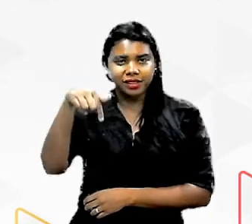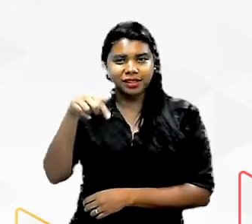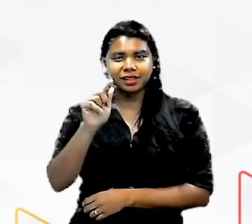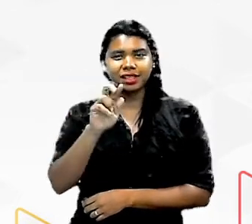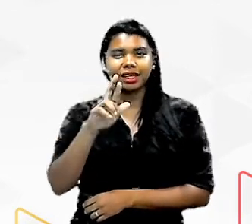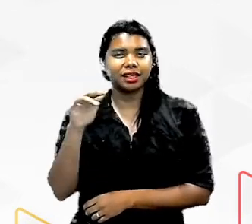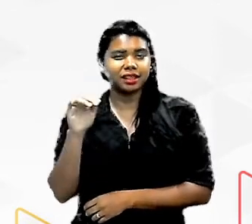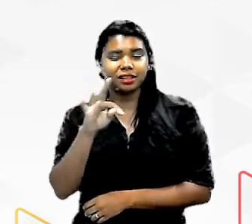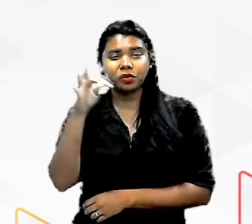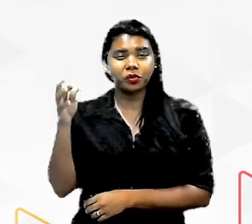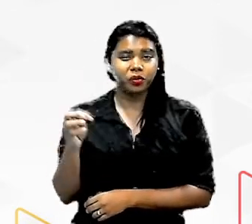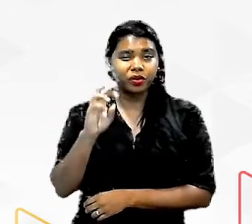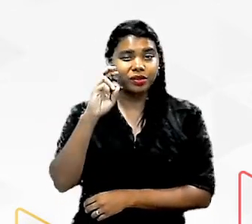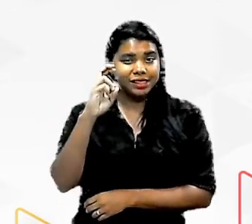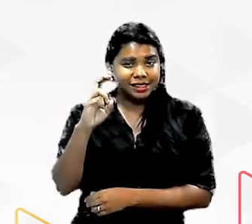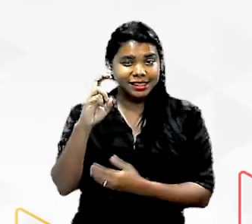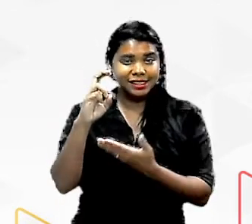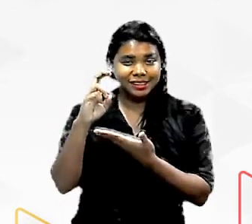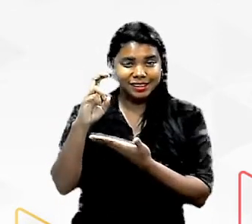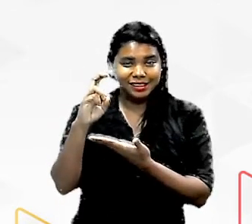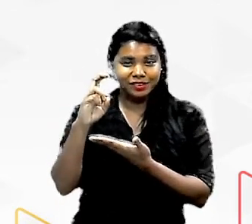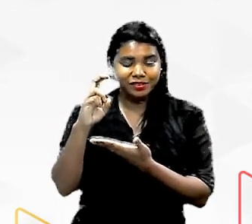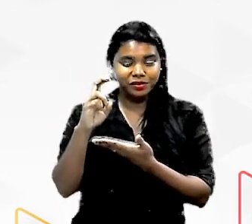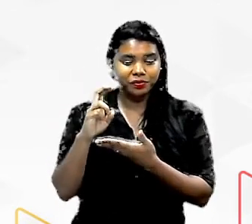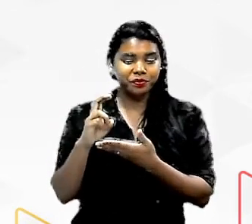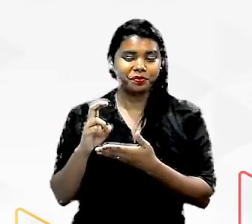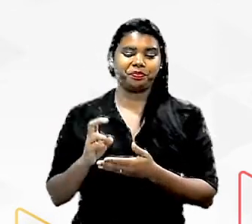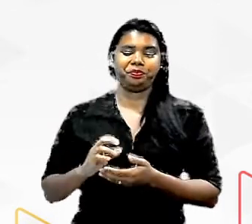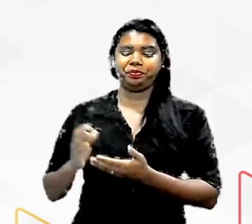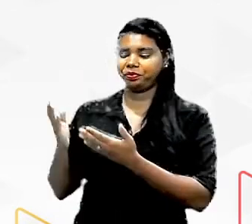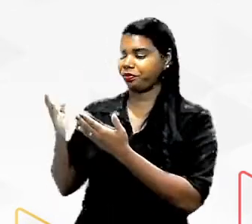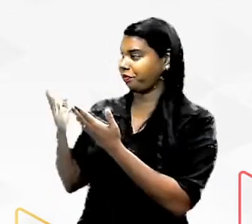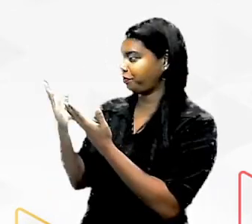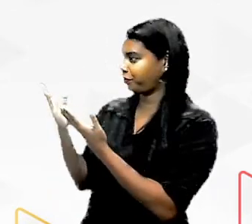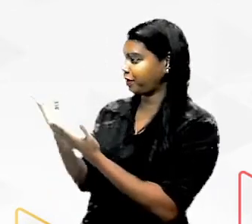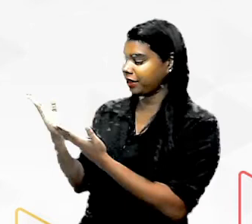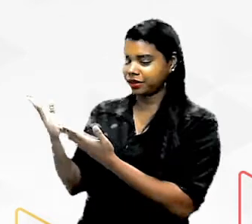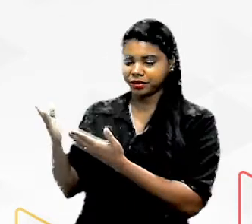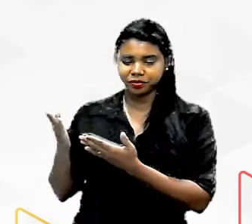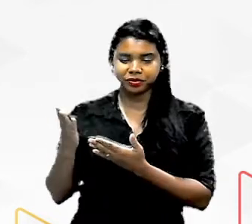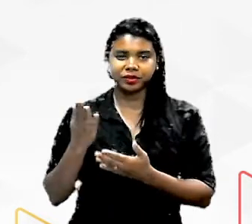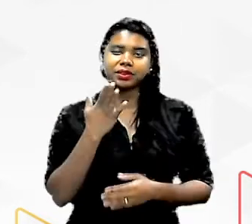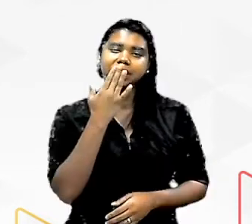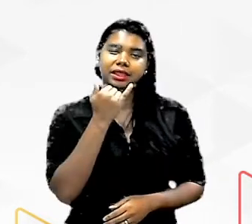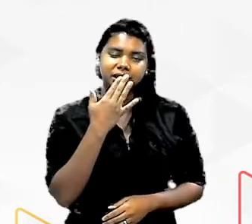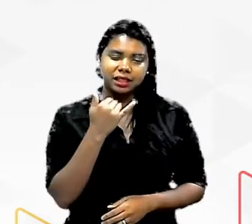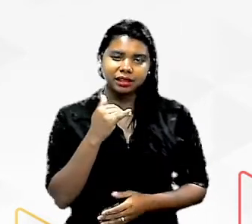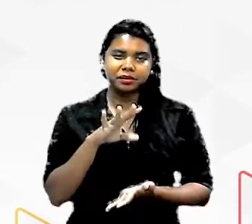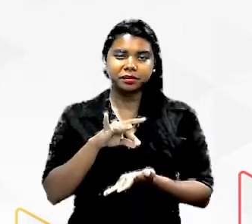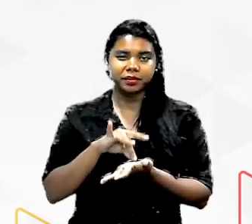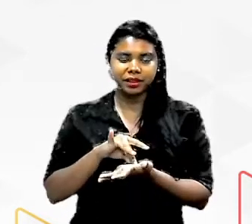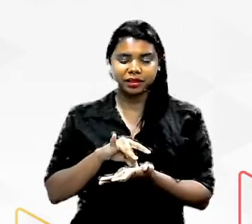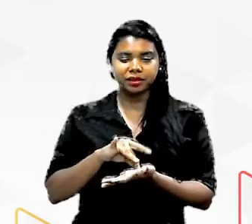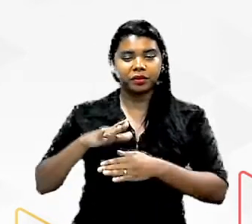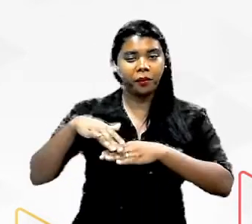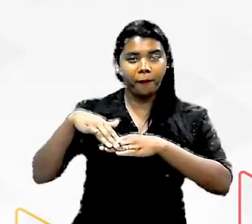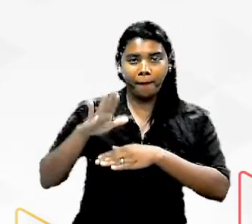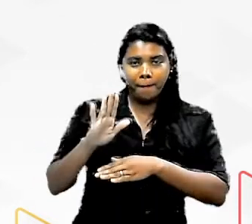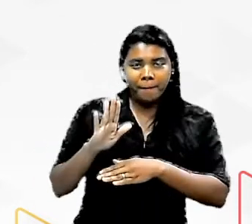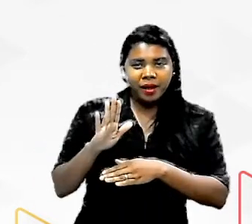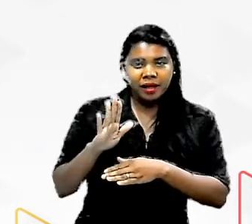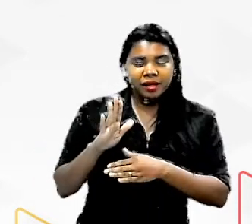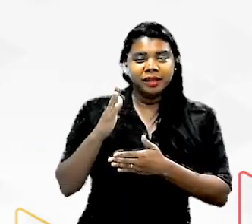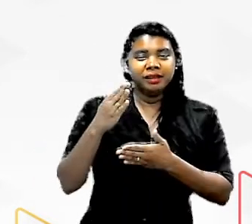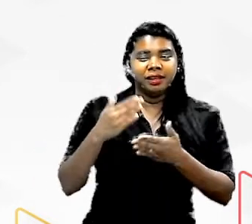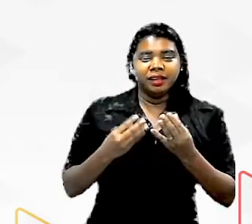de um total de 5, né? então cada porção com 5 gramas deste alimento aí eu tenho mais da met